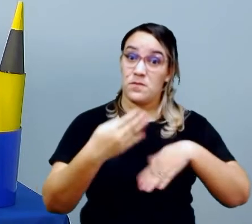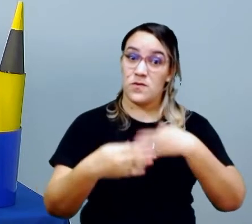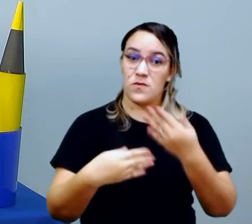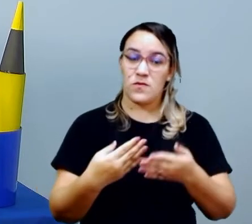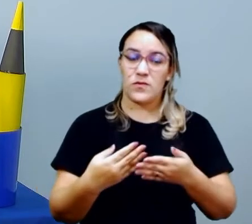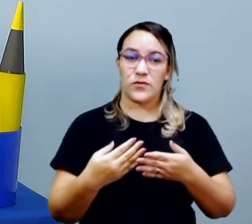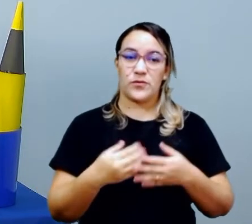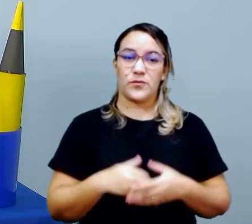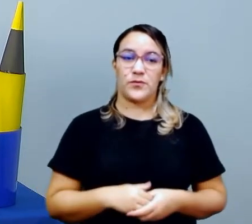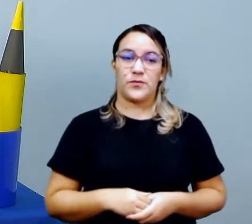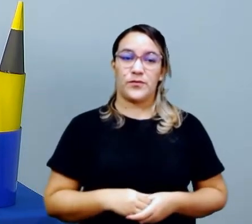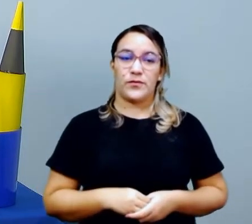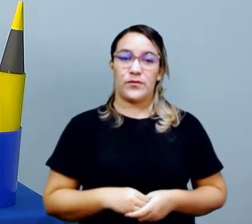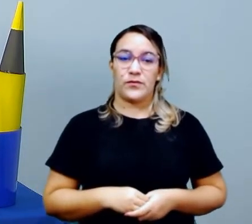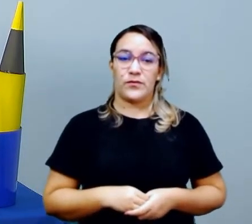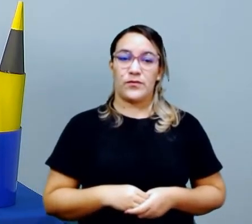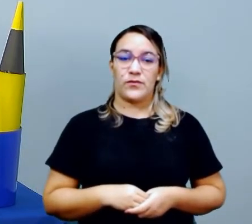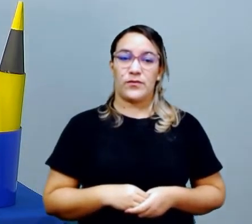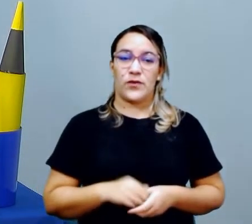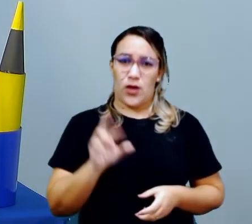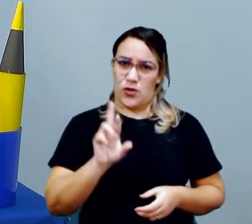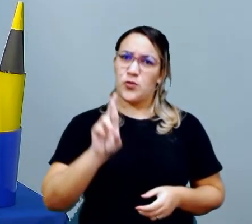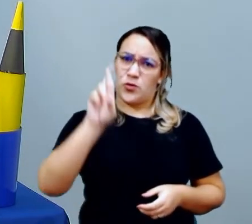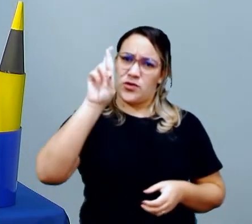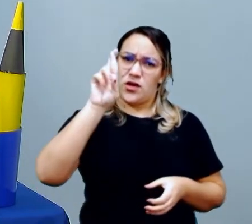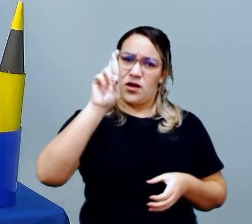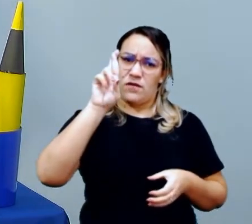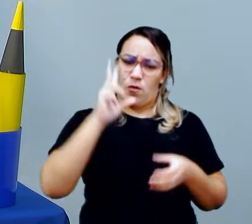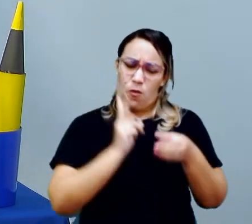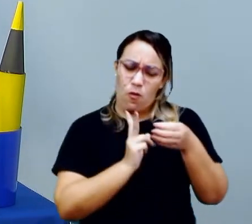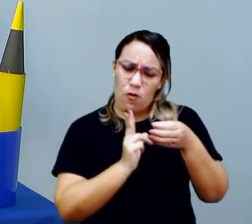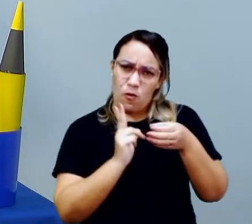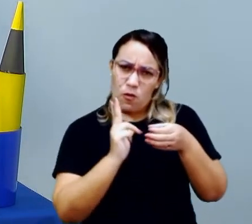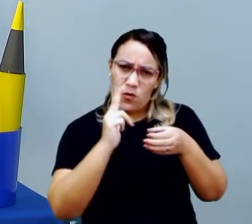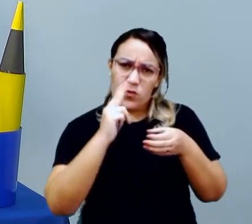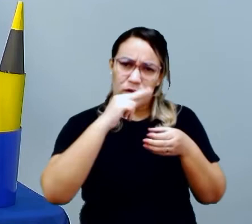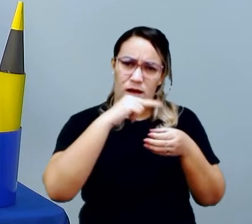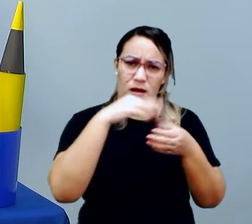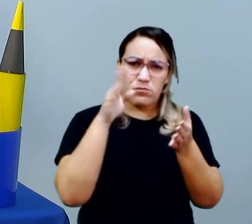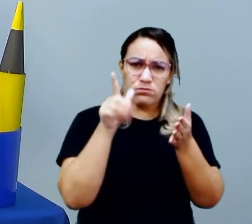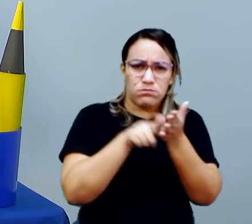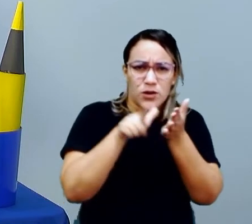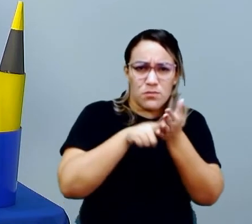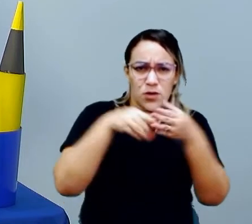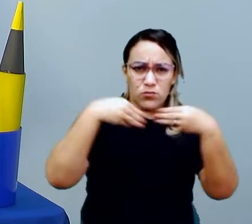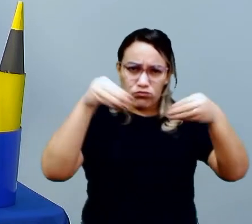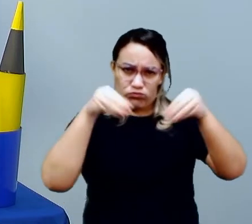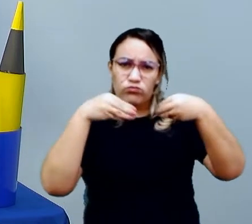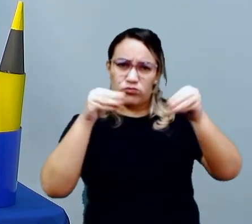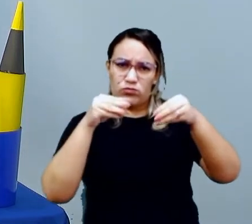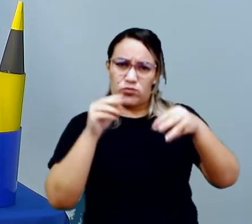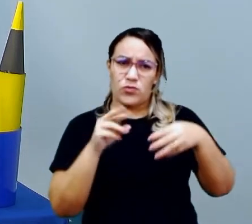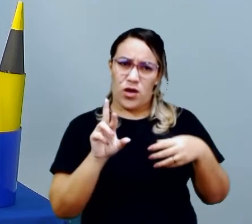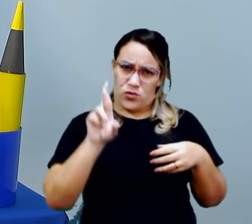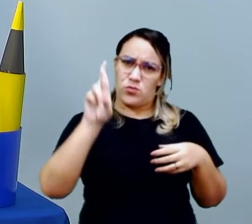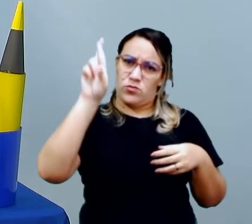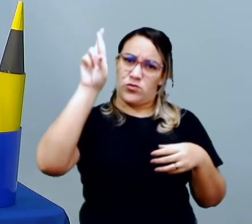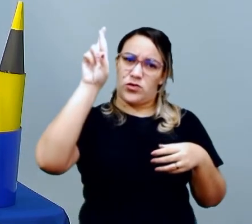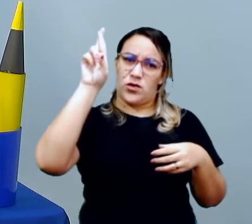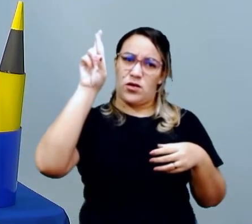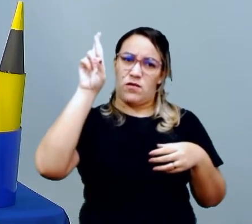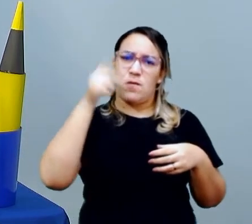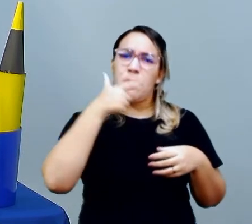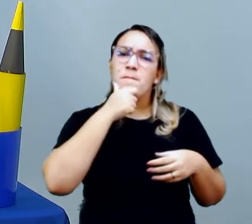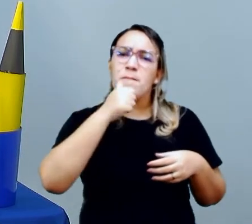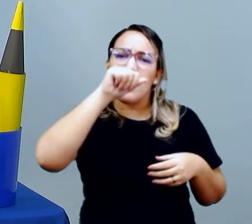Depois, peçam para um adulto fazer um cortezinho assim, ó, no papelão, tá? E depois